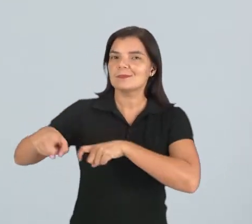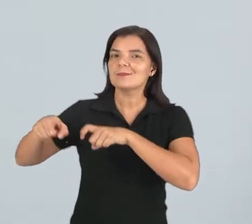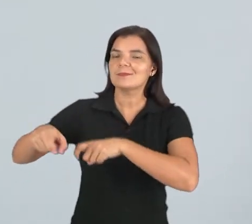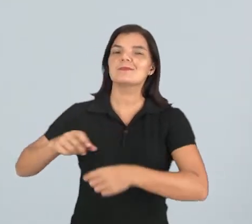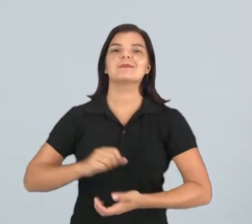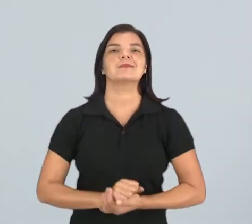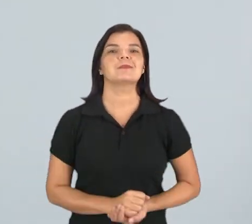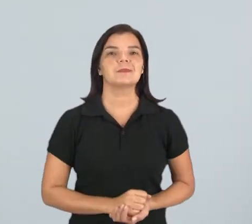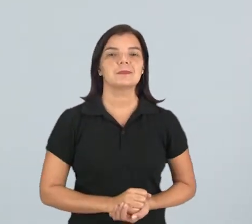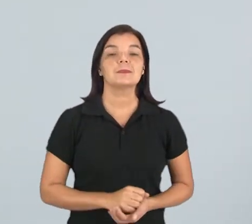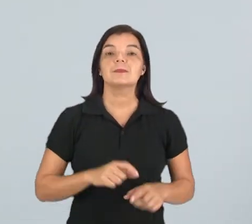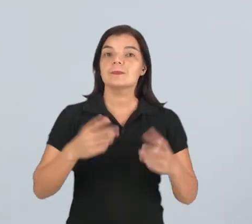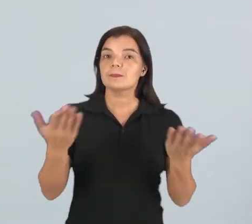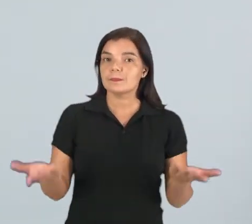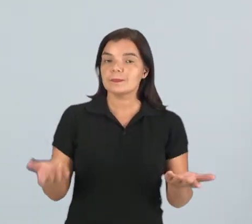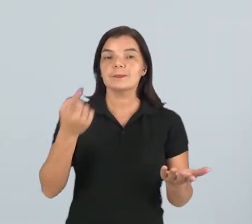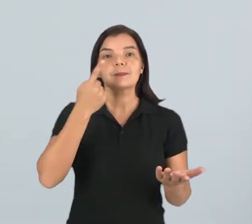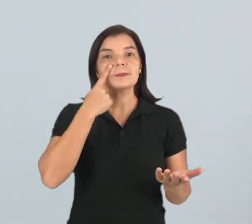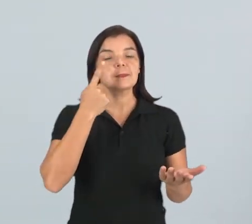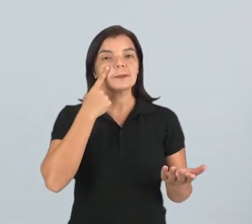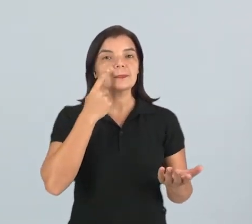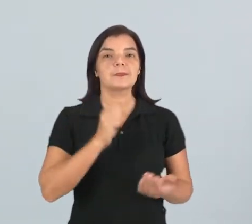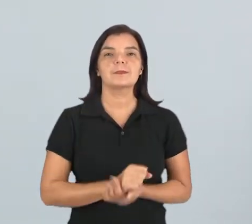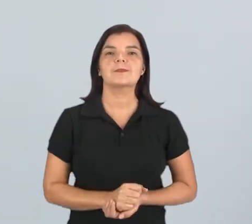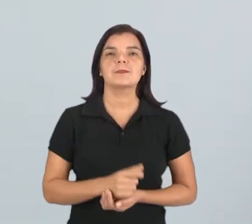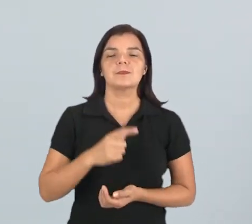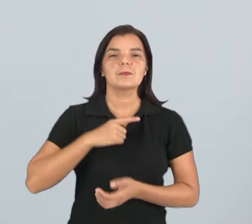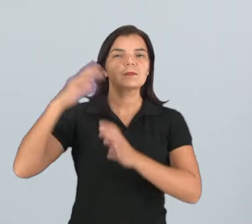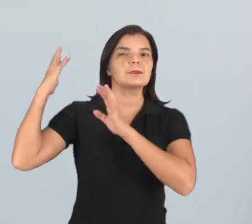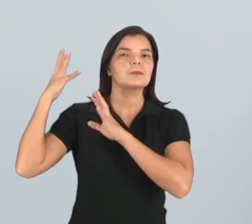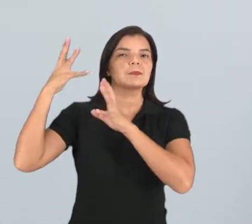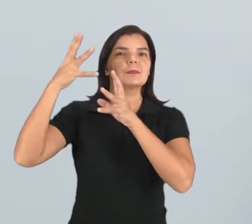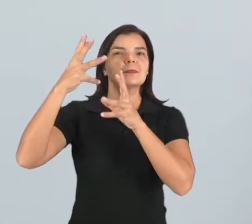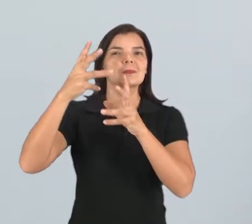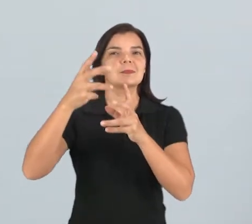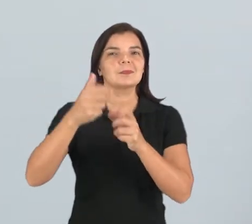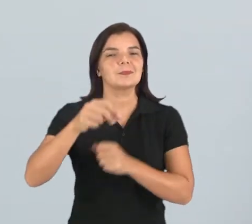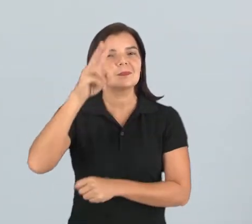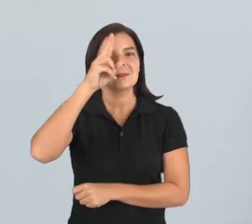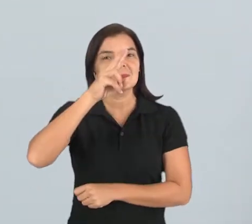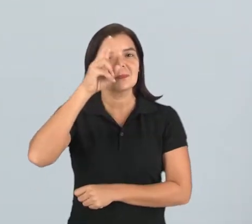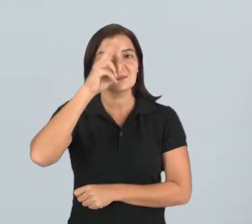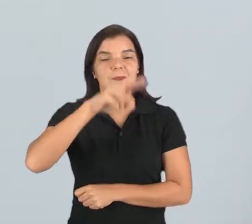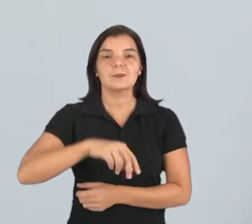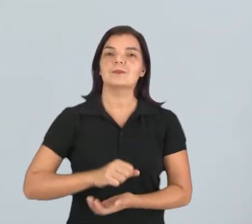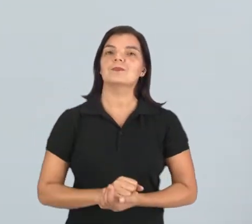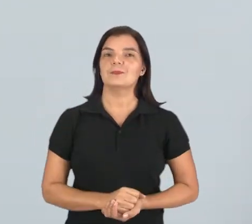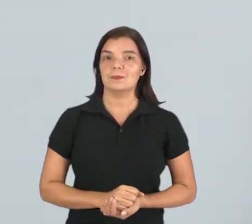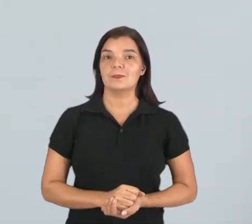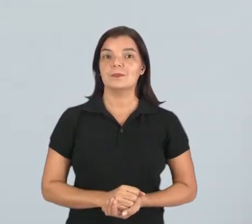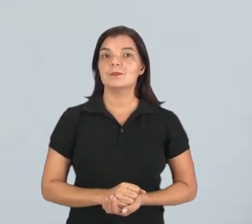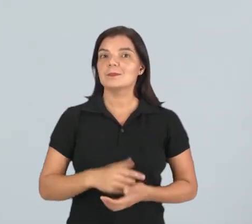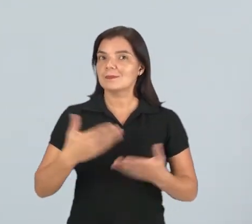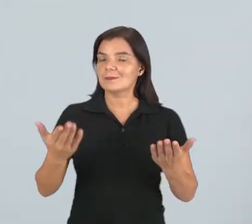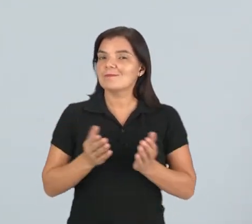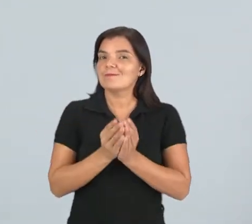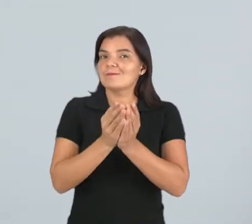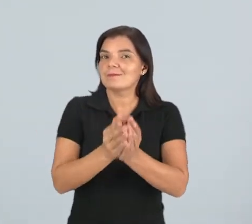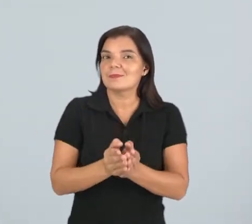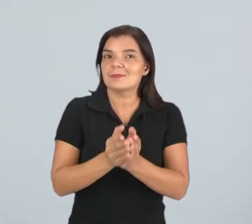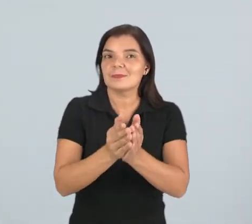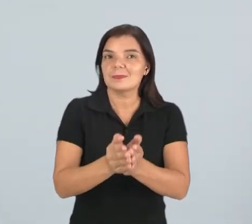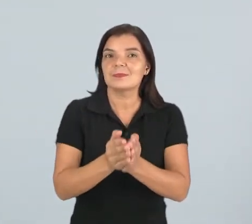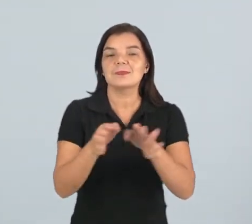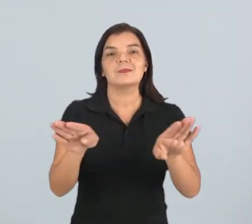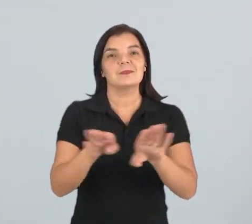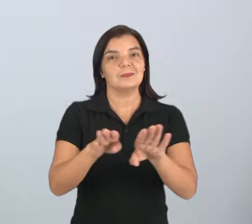e colônia. Para isso, nós vamos ter que retomar um pouquinho, relembrar um pouquinho da história, das grandes navegações,